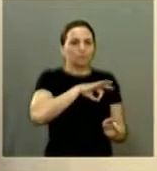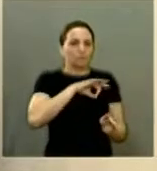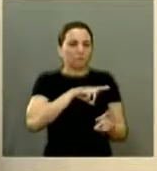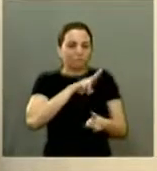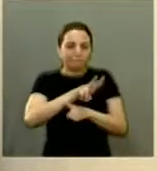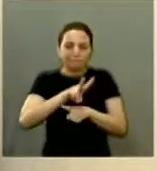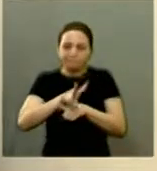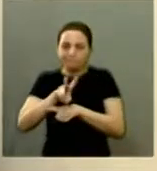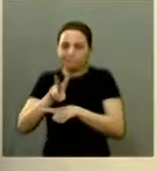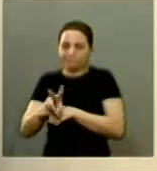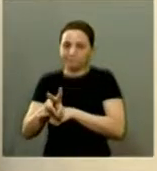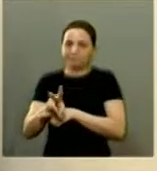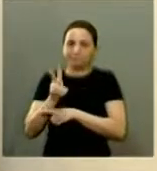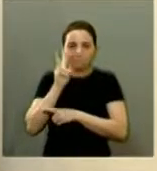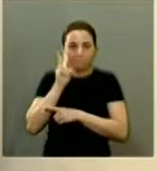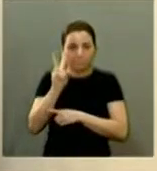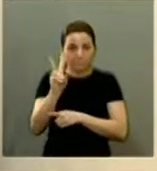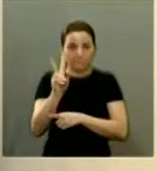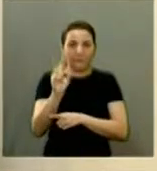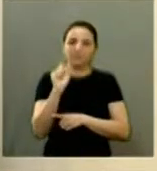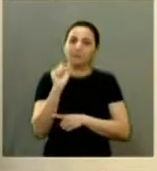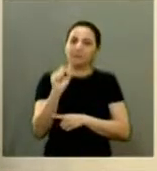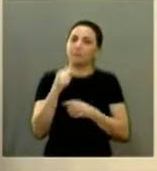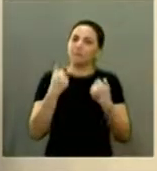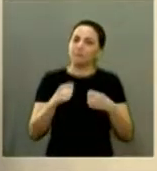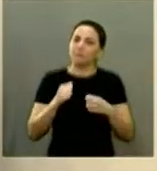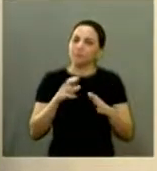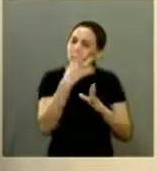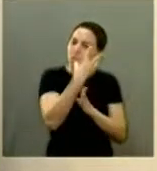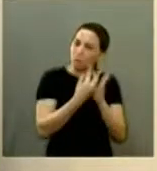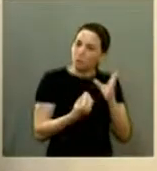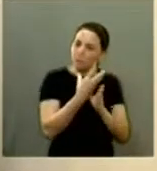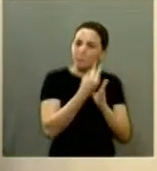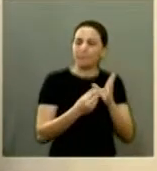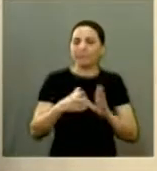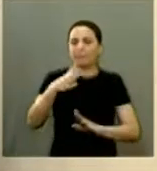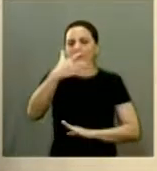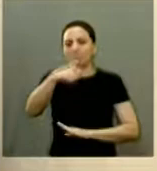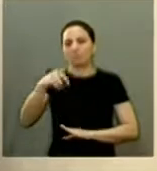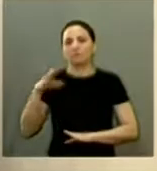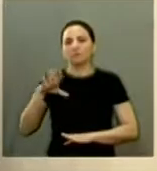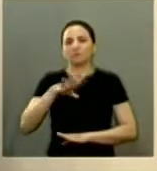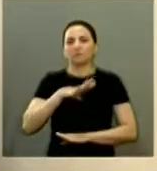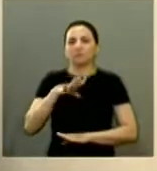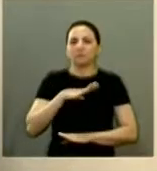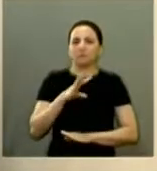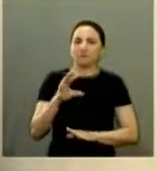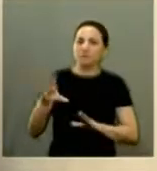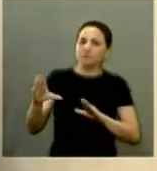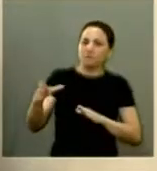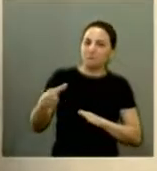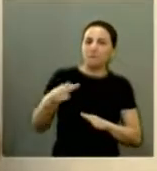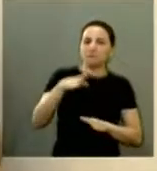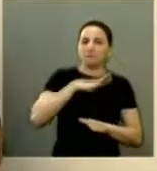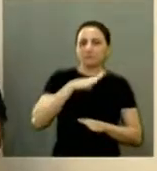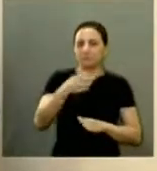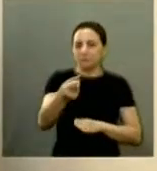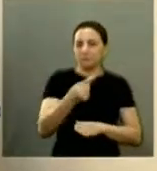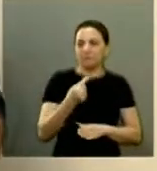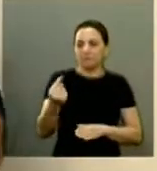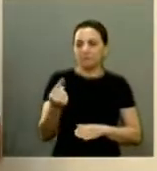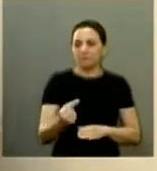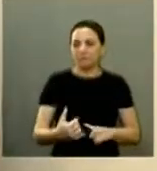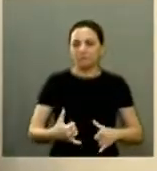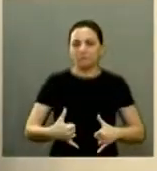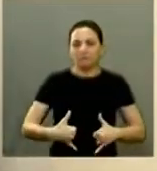da nossa cidade é algo para ser mesmo copiado para as outras cidades as cidades estão vindo então é algo de